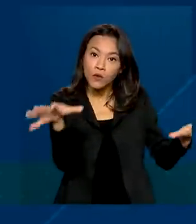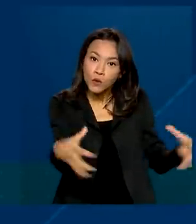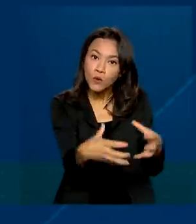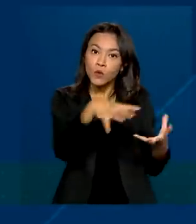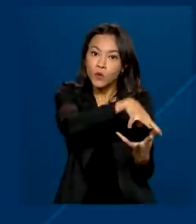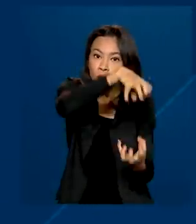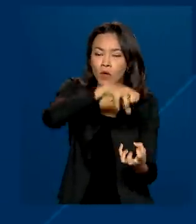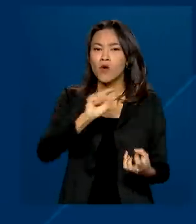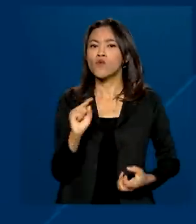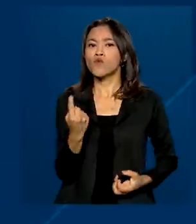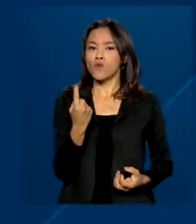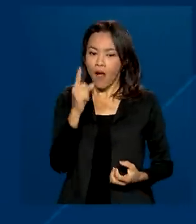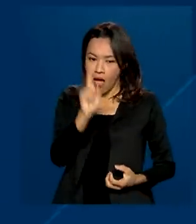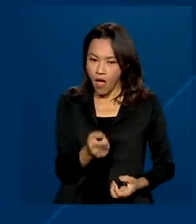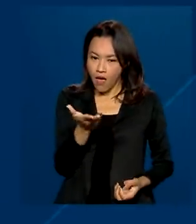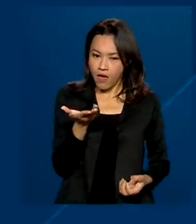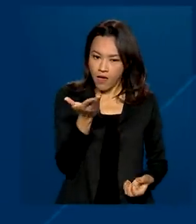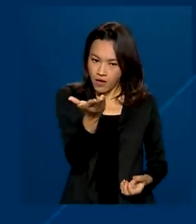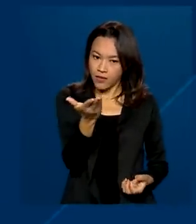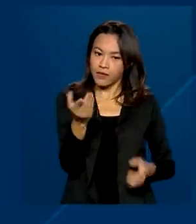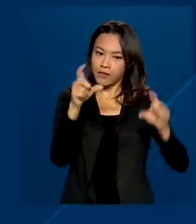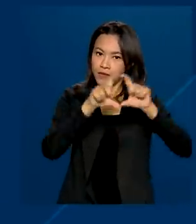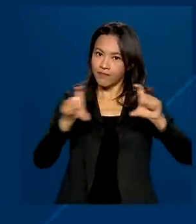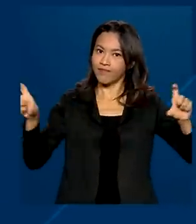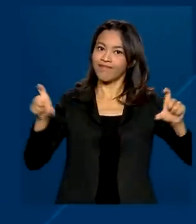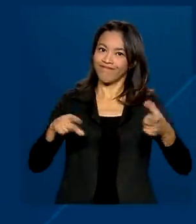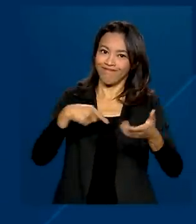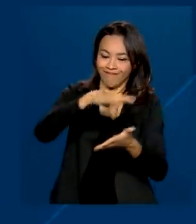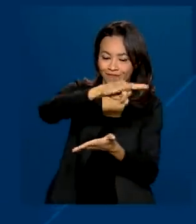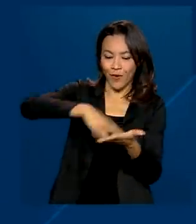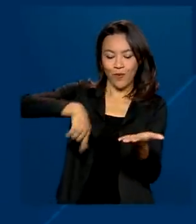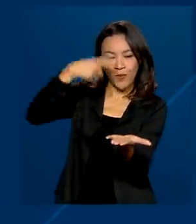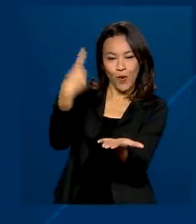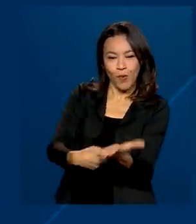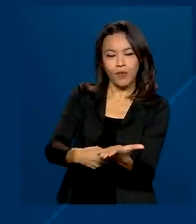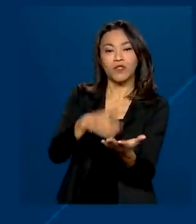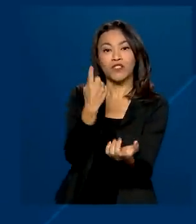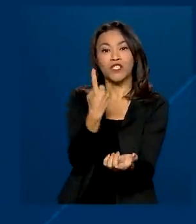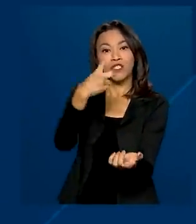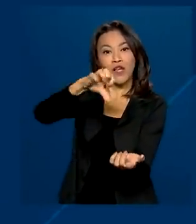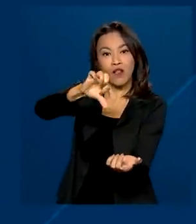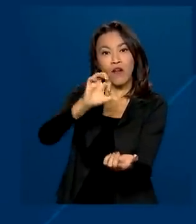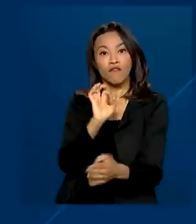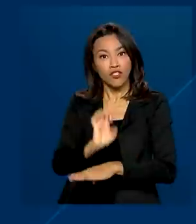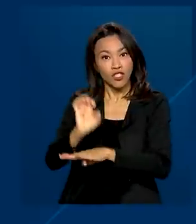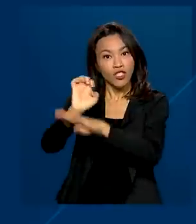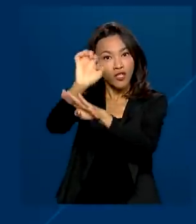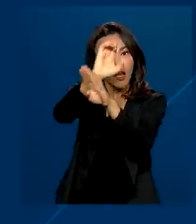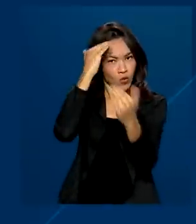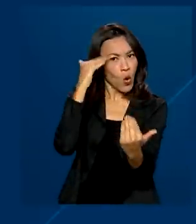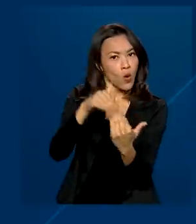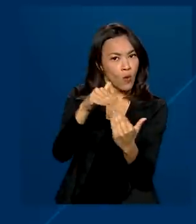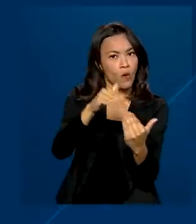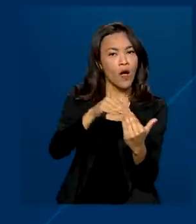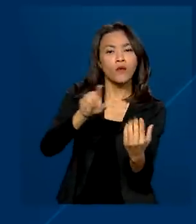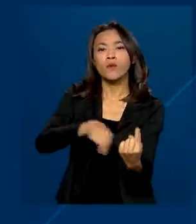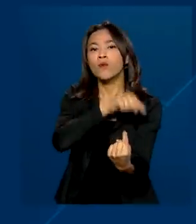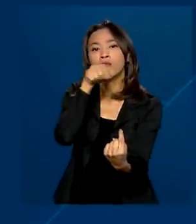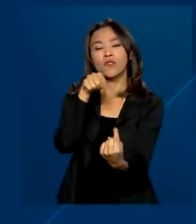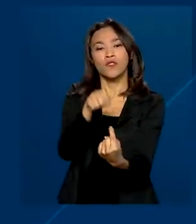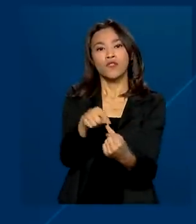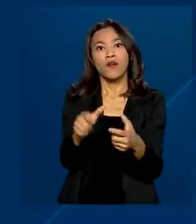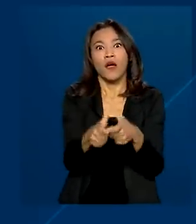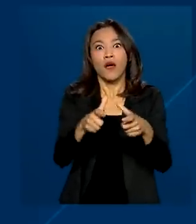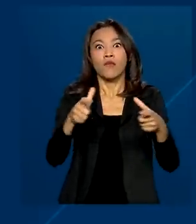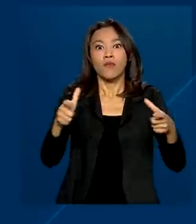o Pacto Nacional dos Direitos da Pessoa Idosa, 19 estados já aderiram à estratégia que tem como metas ampliar o número